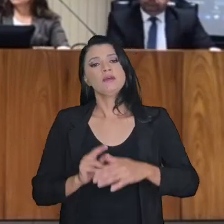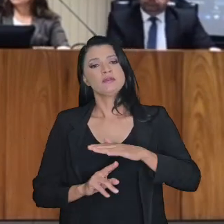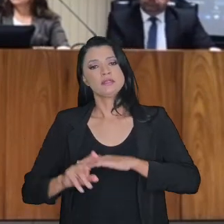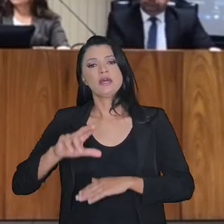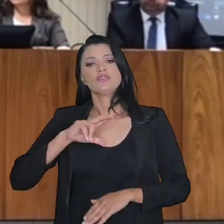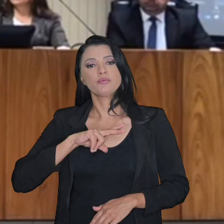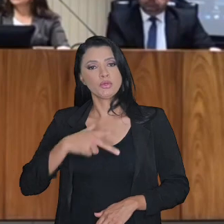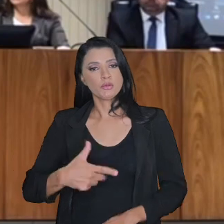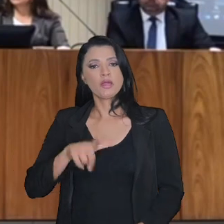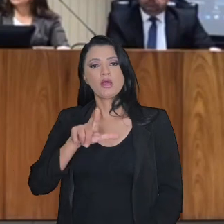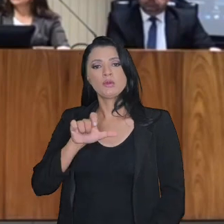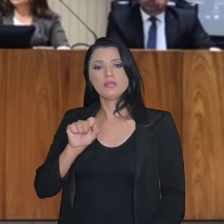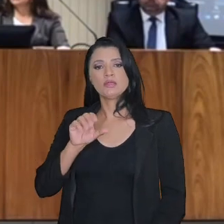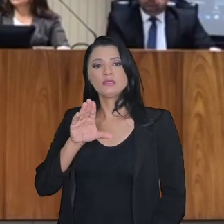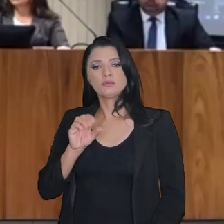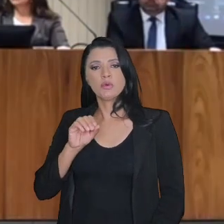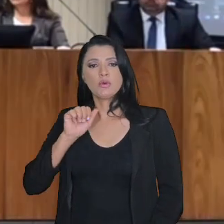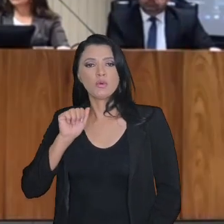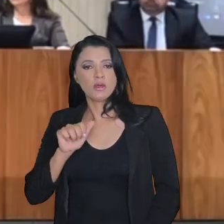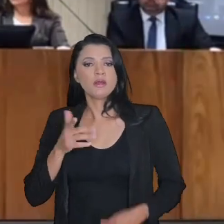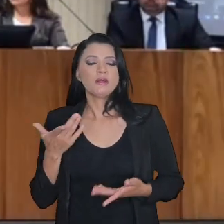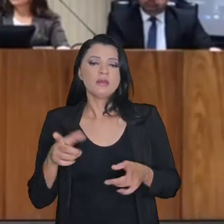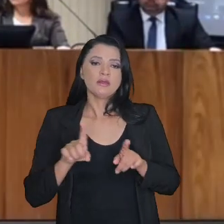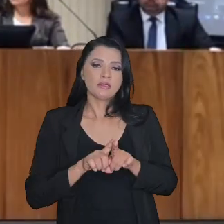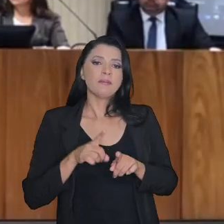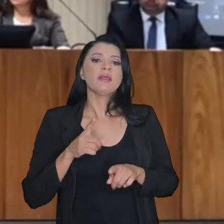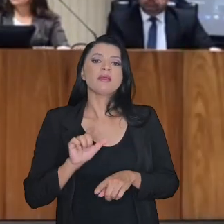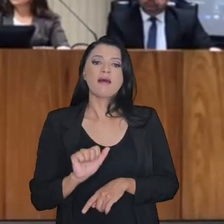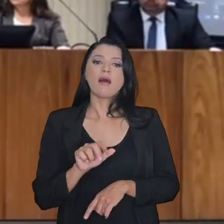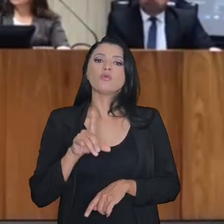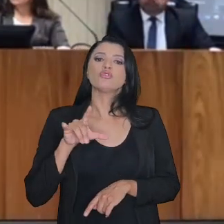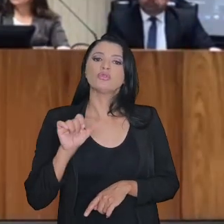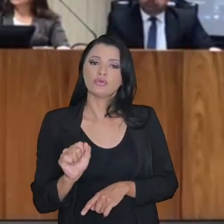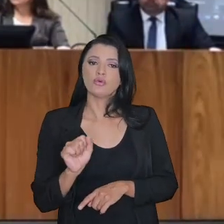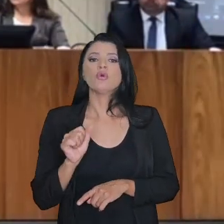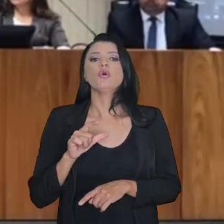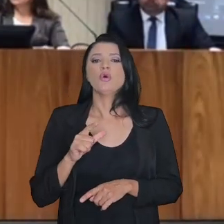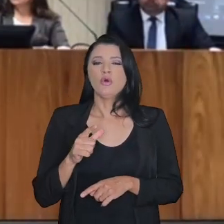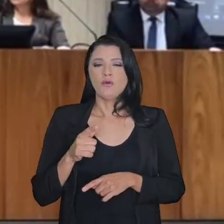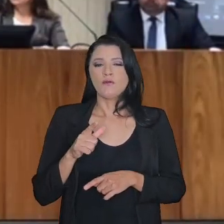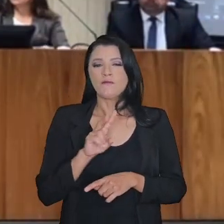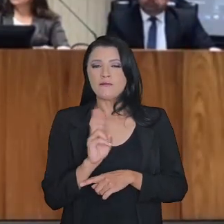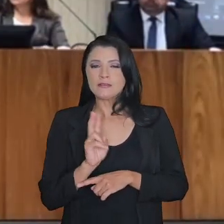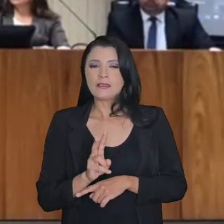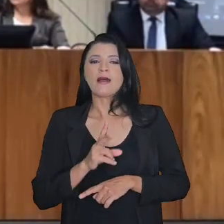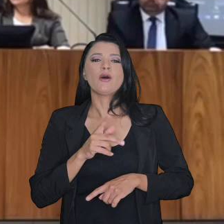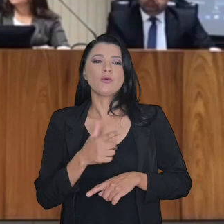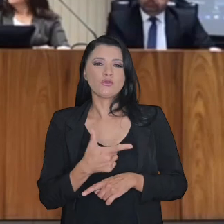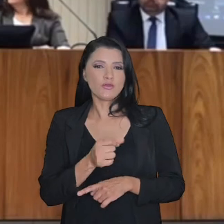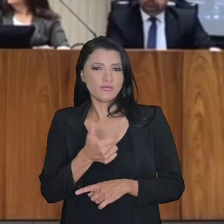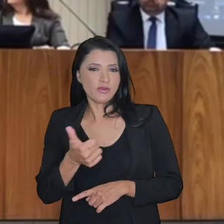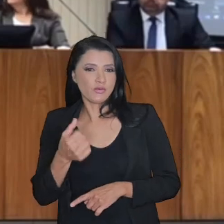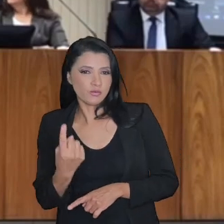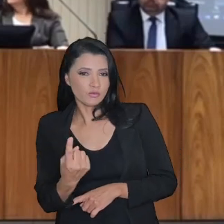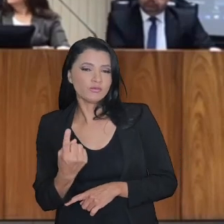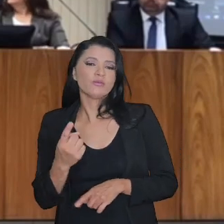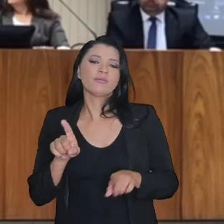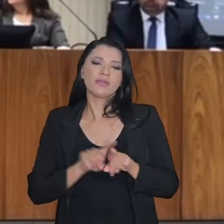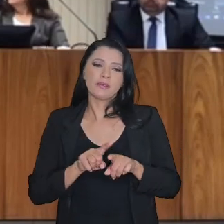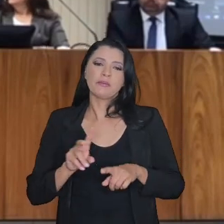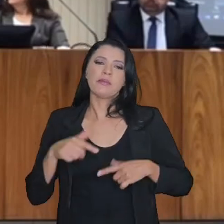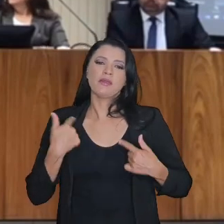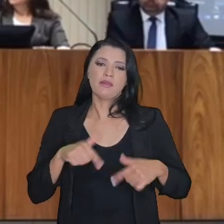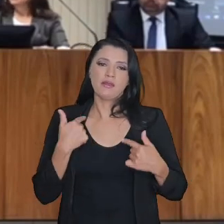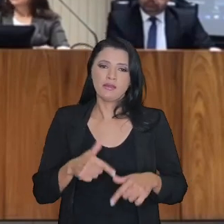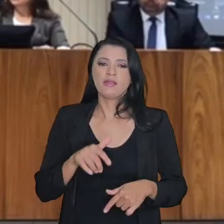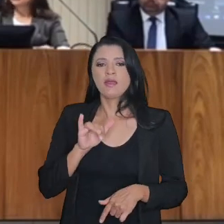fiscal da Receita Federal do Brasil desde 2001, exerce a função de secretário especial adjunto da Receita Federal do Brasil desde janeiro de